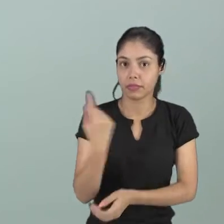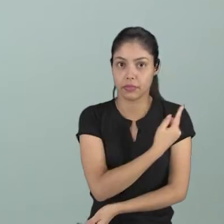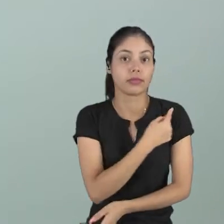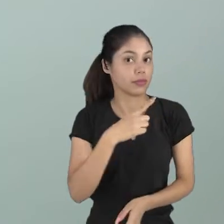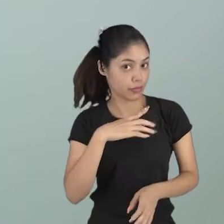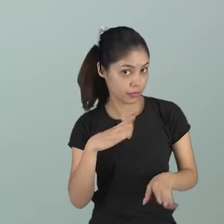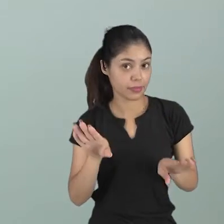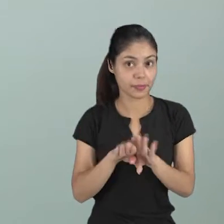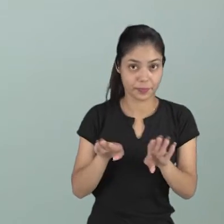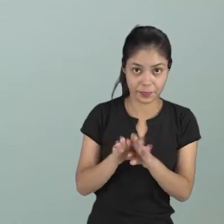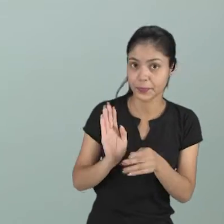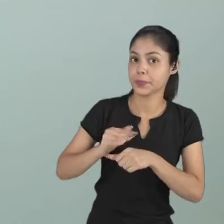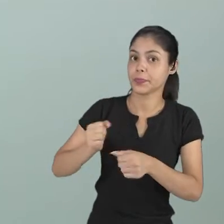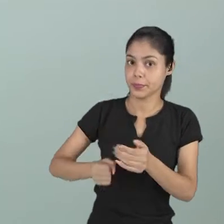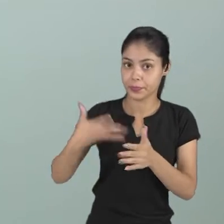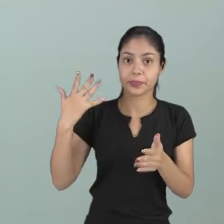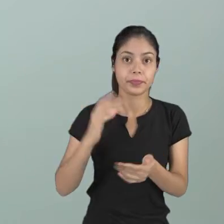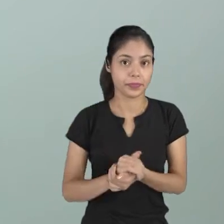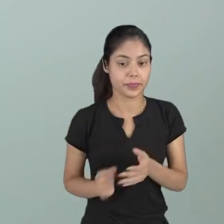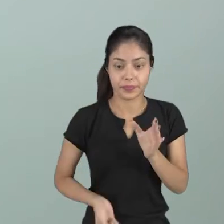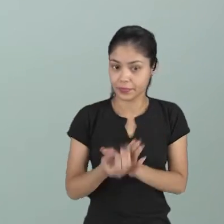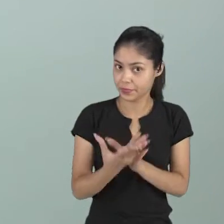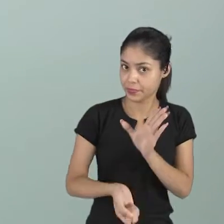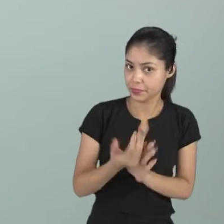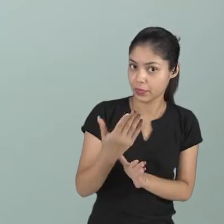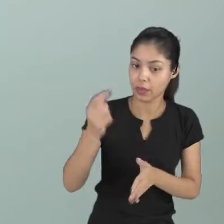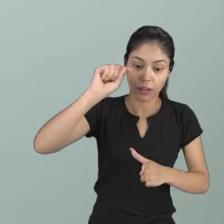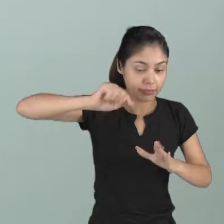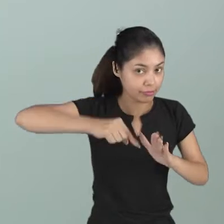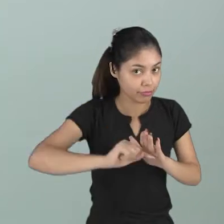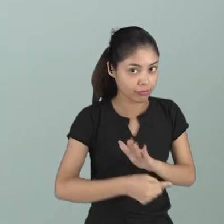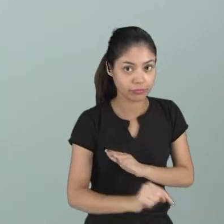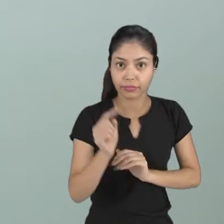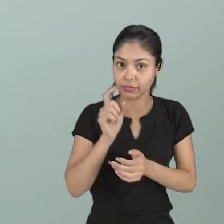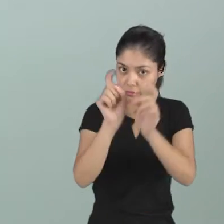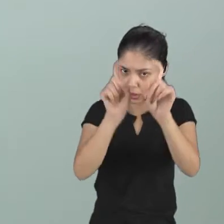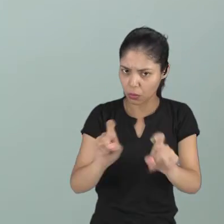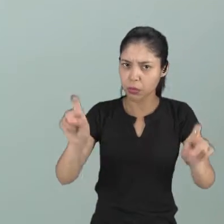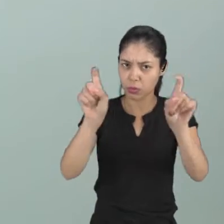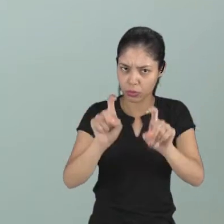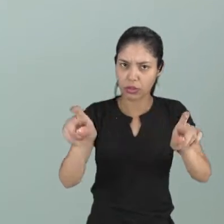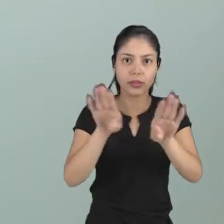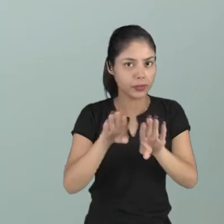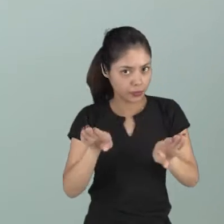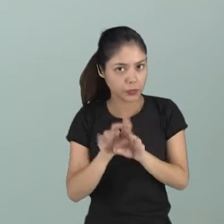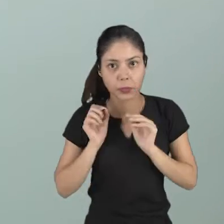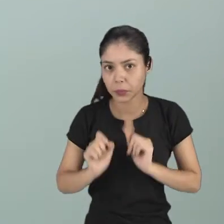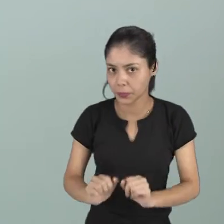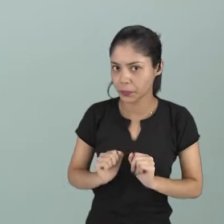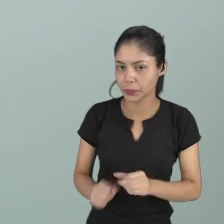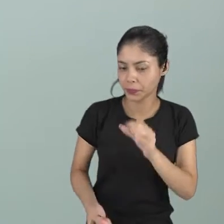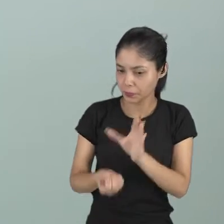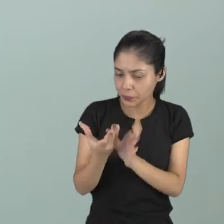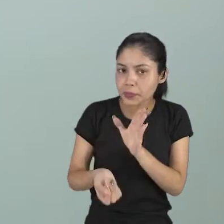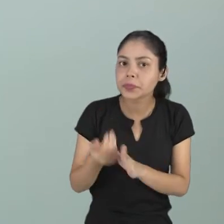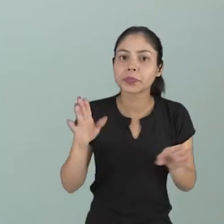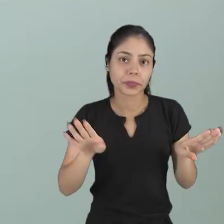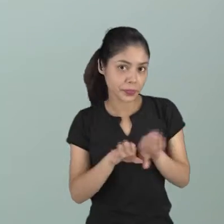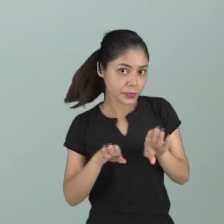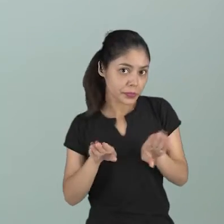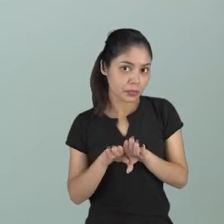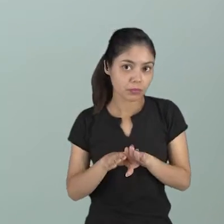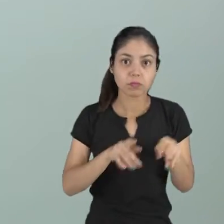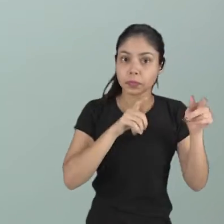muitas artes digitais que são projetadas dentro dos computadores mas elas também podem ser projetadas em